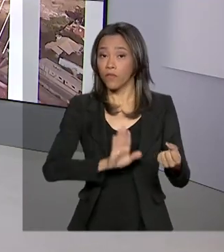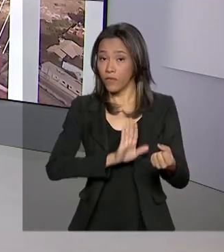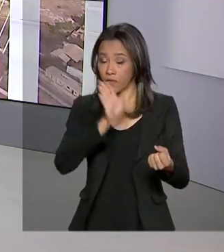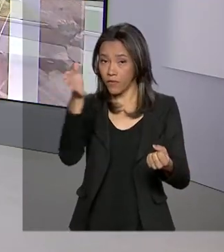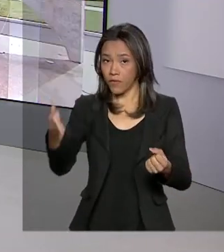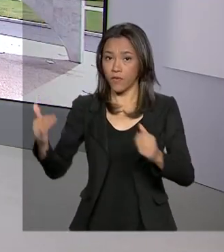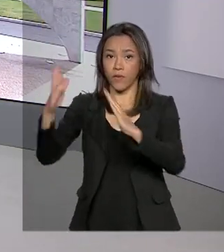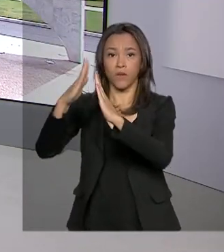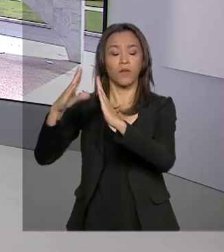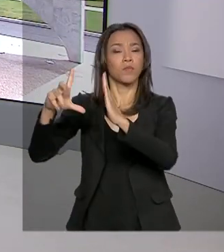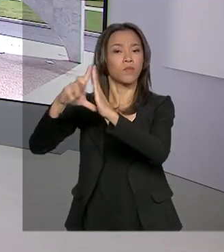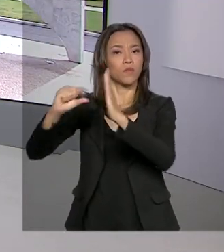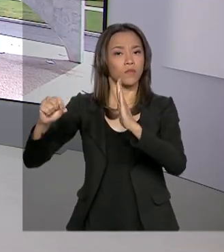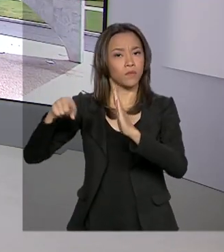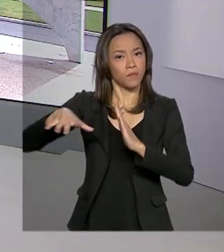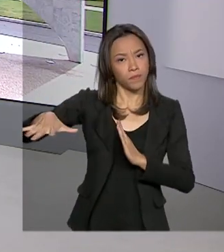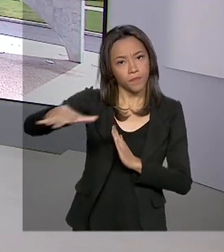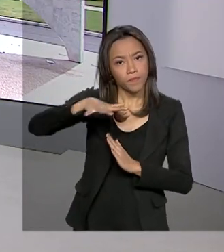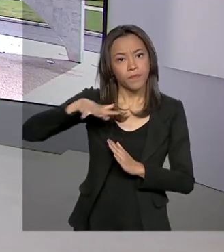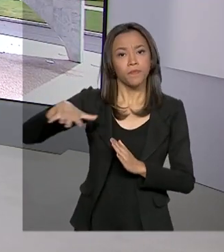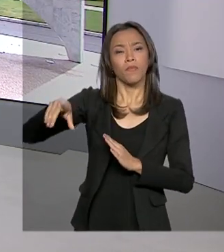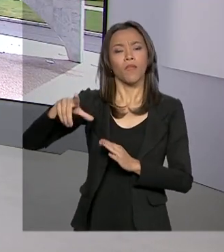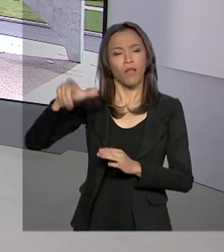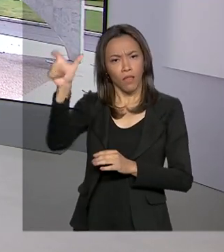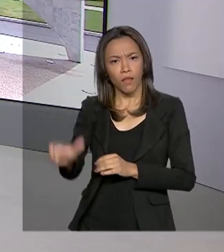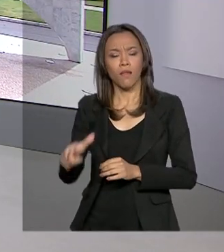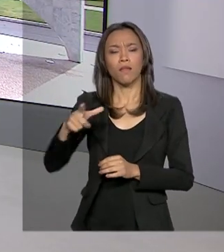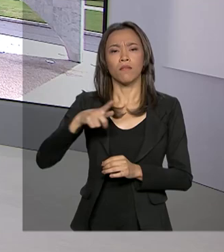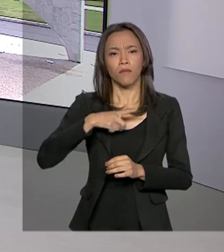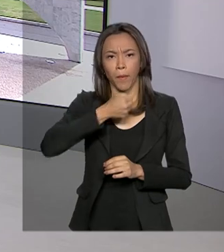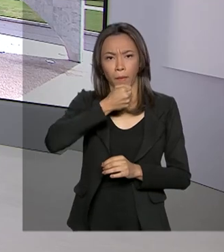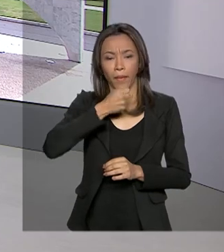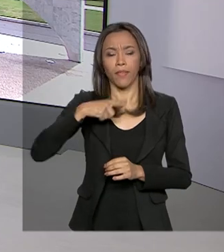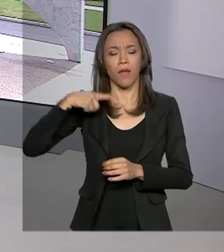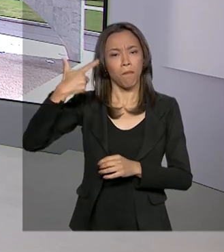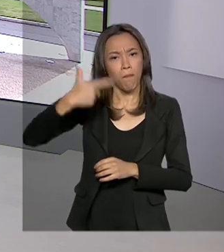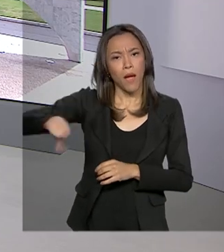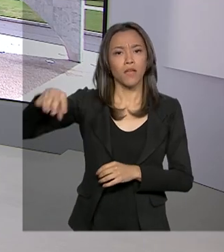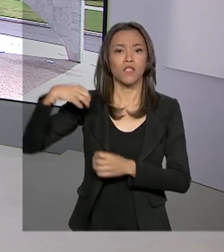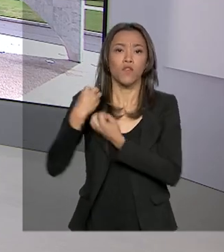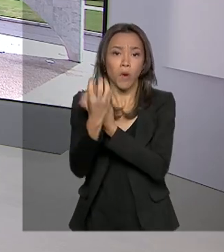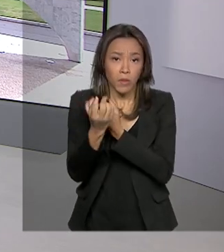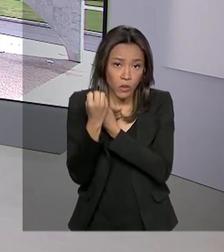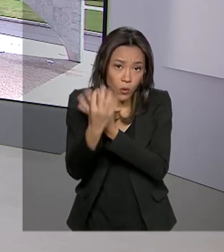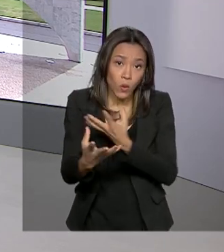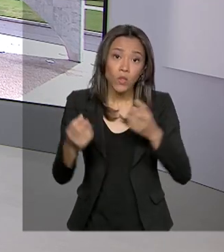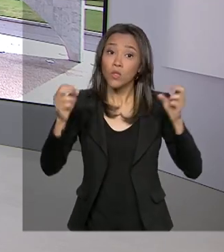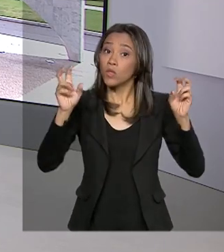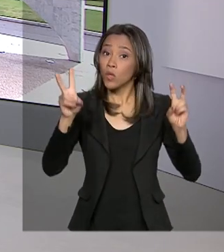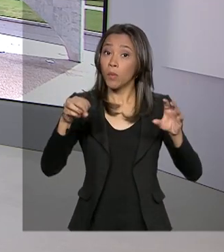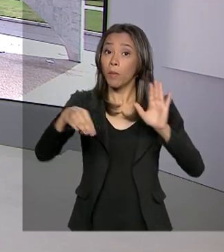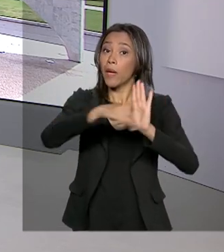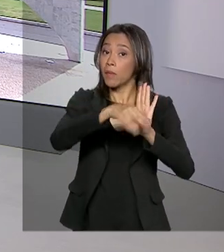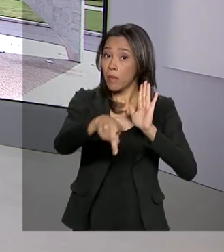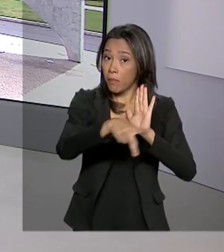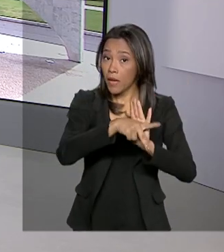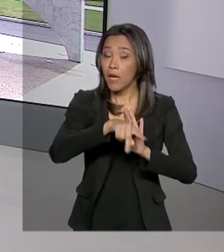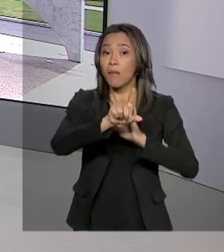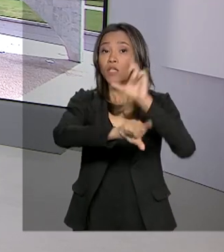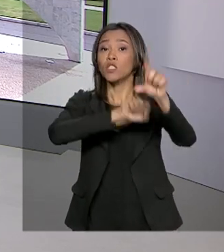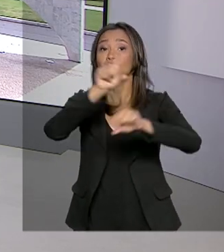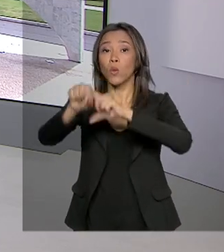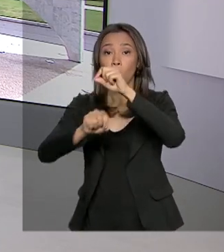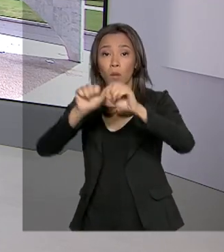está lá é a repórter Selma Dias, que tem mais informações sobre a medida provisória que trata da escolha dos reitores de